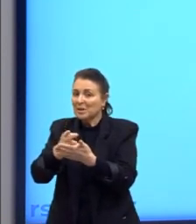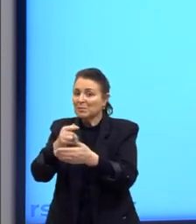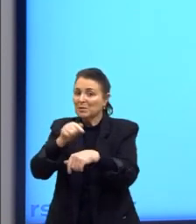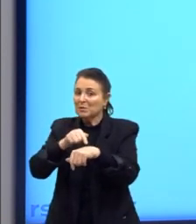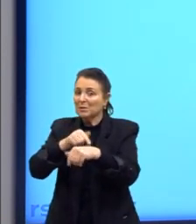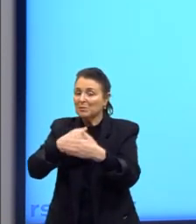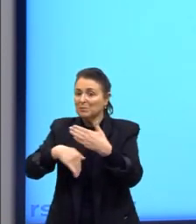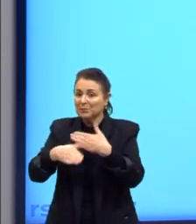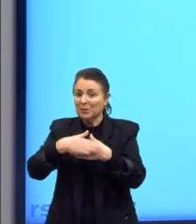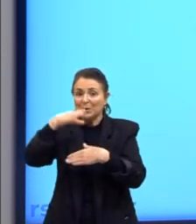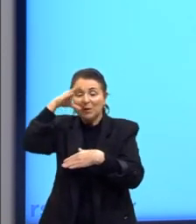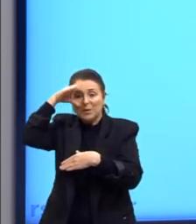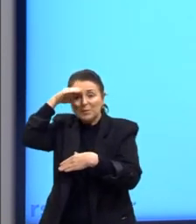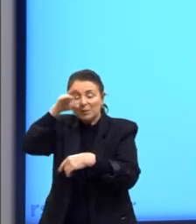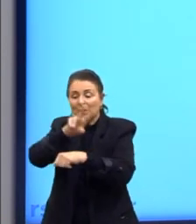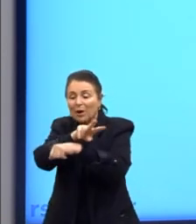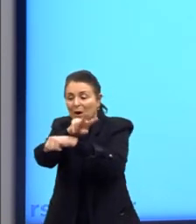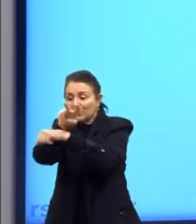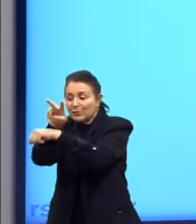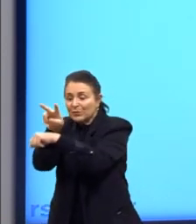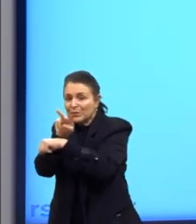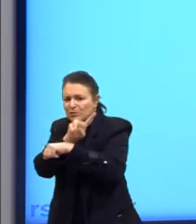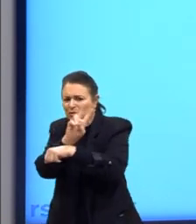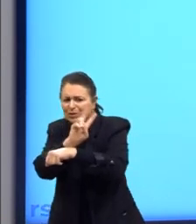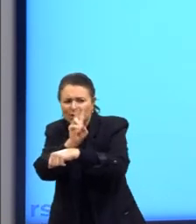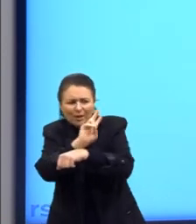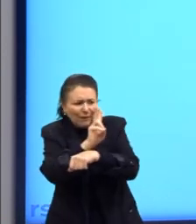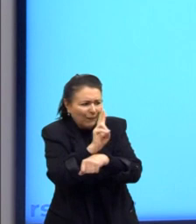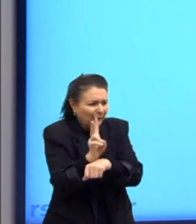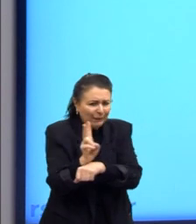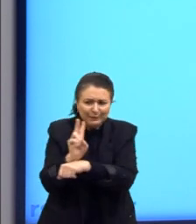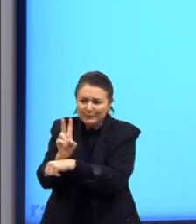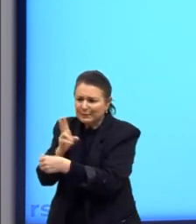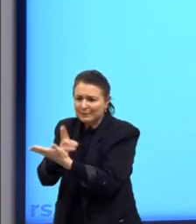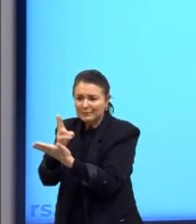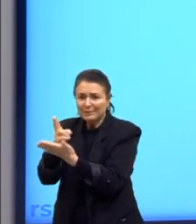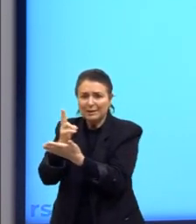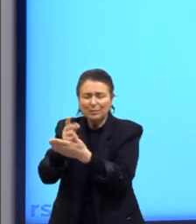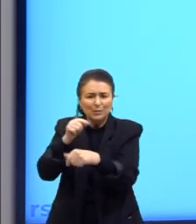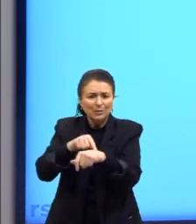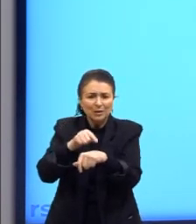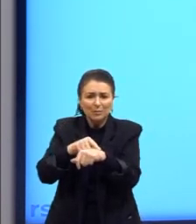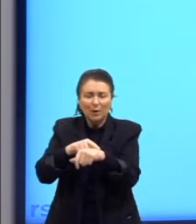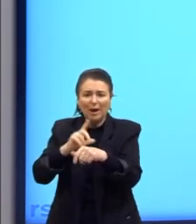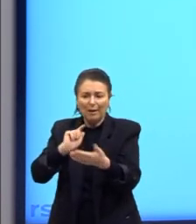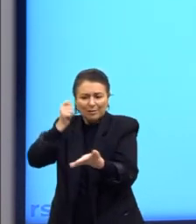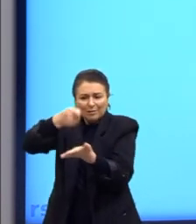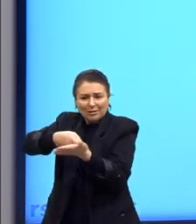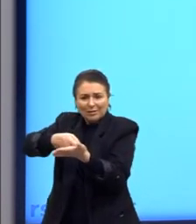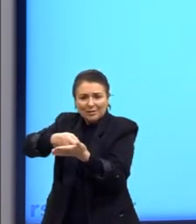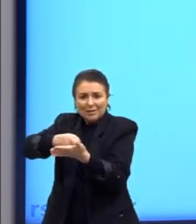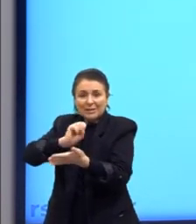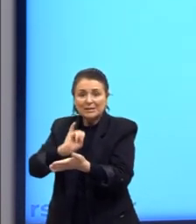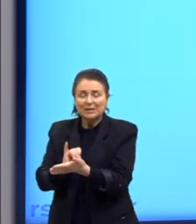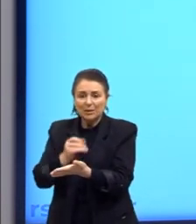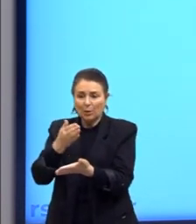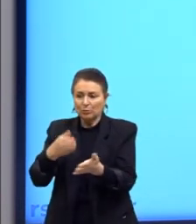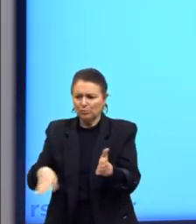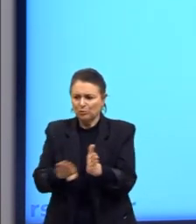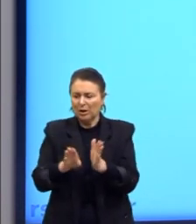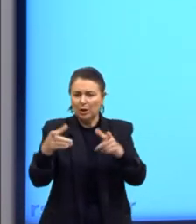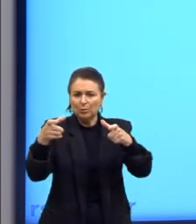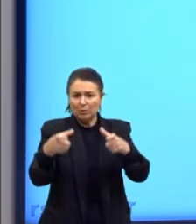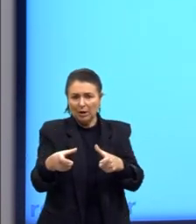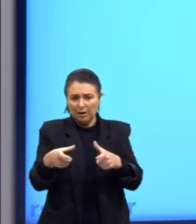observação, a vigilância, o tempo todo, ela é coercitiva. se nós chegarmos no lugar onde